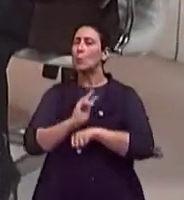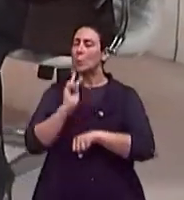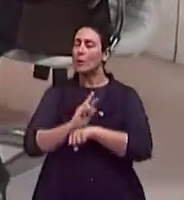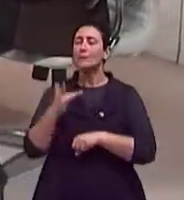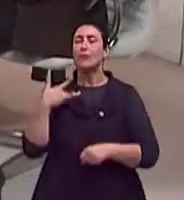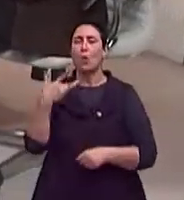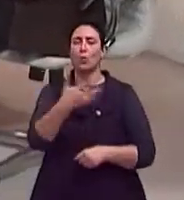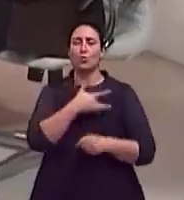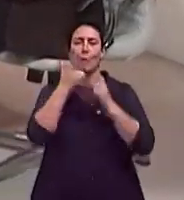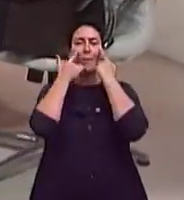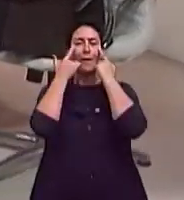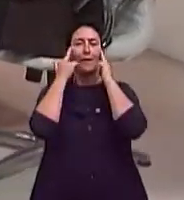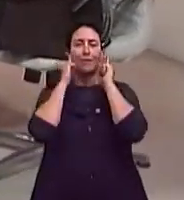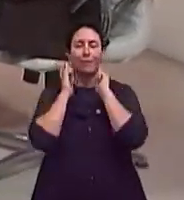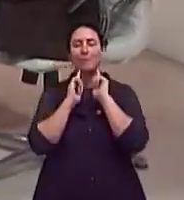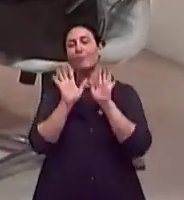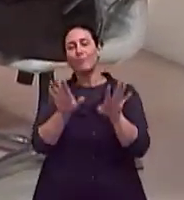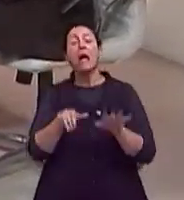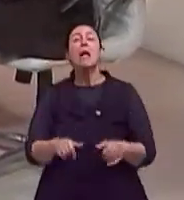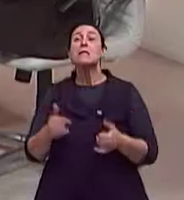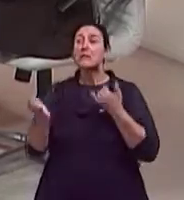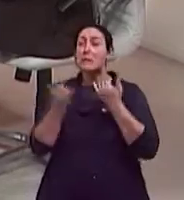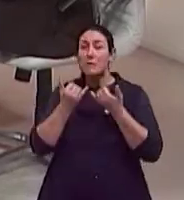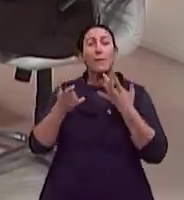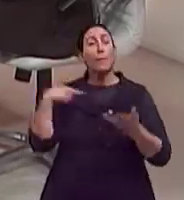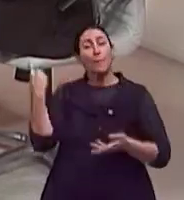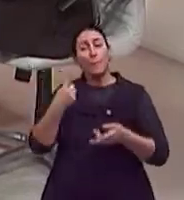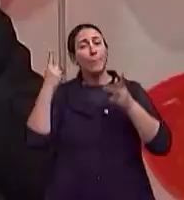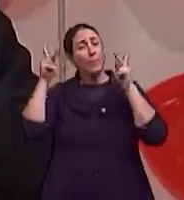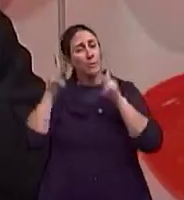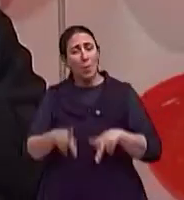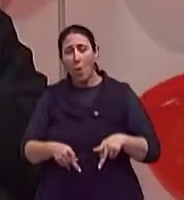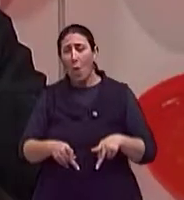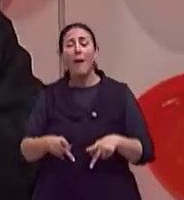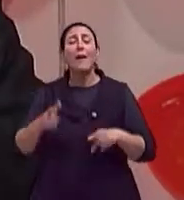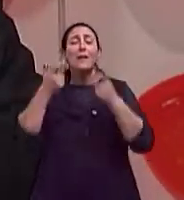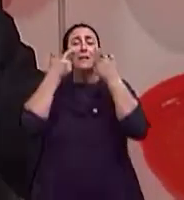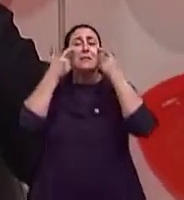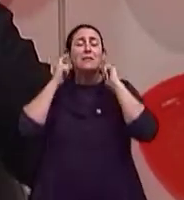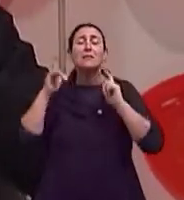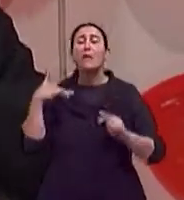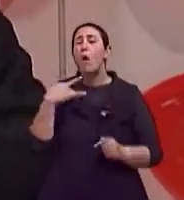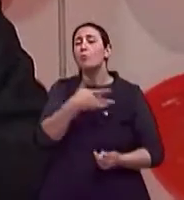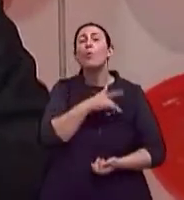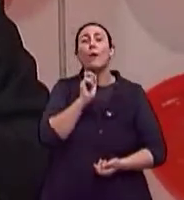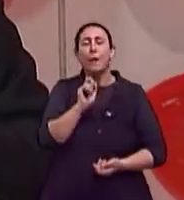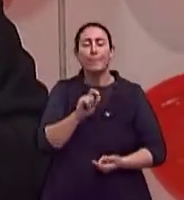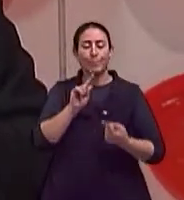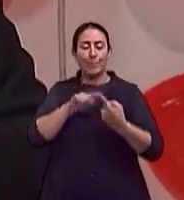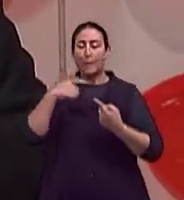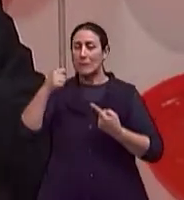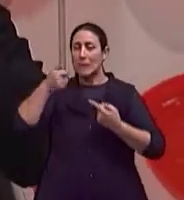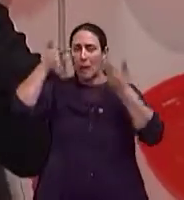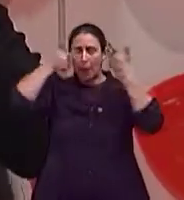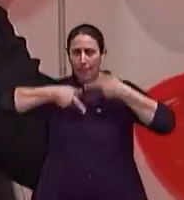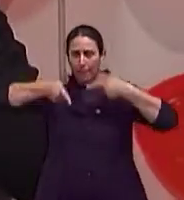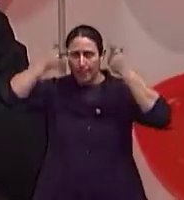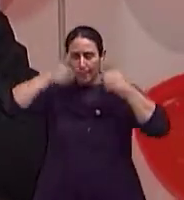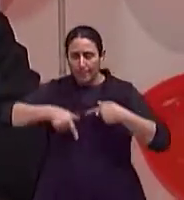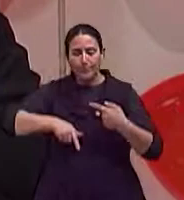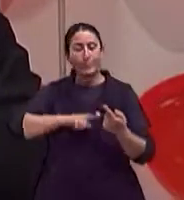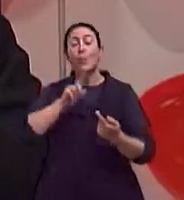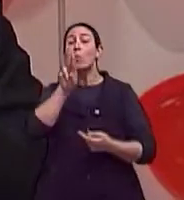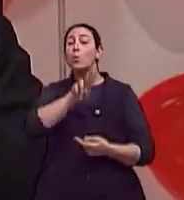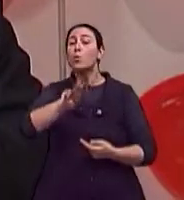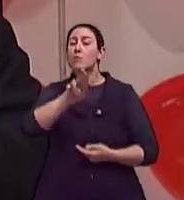saúde da nossa pele, Isabel. Então a saúde da pele passa basicamente por quê? Limpeza, usar um